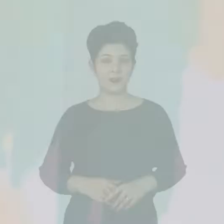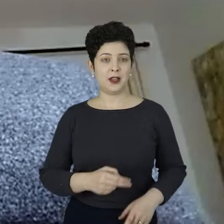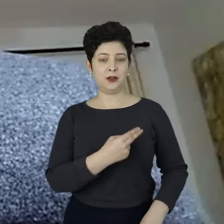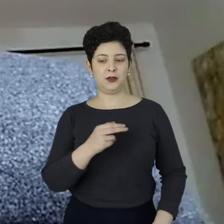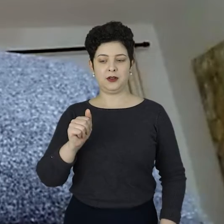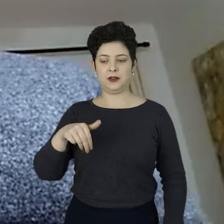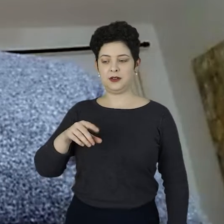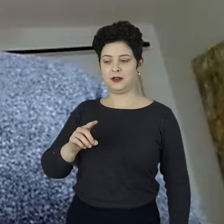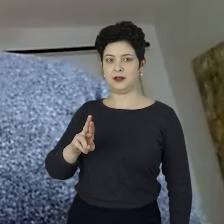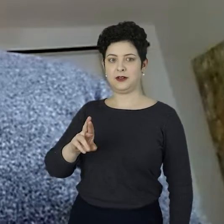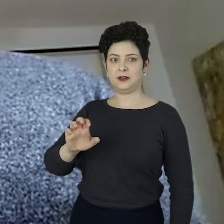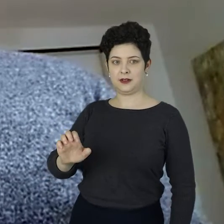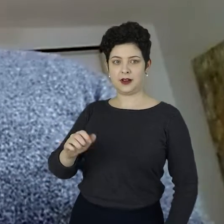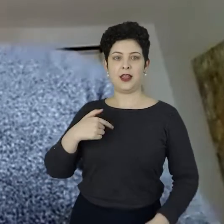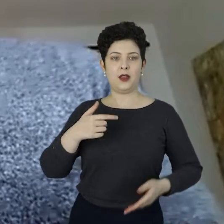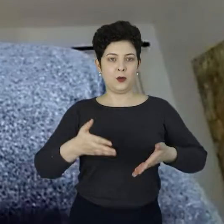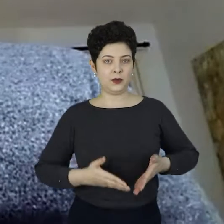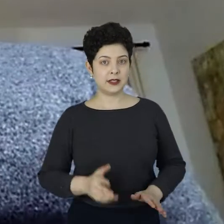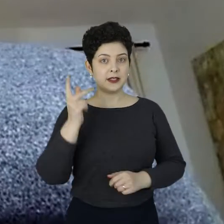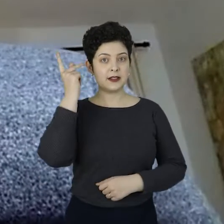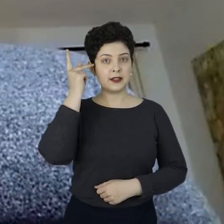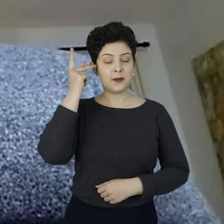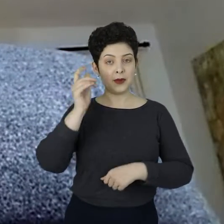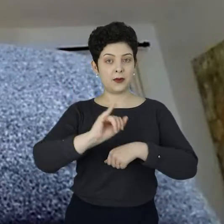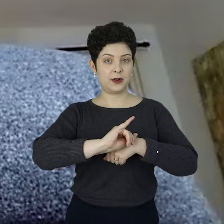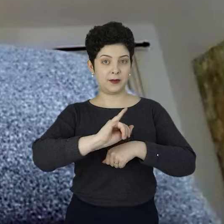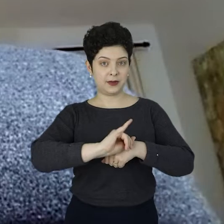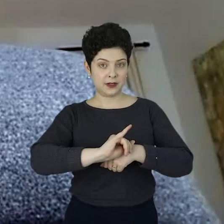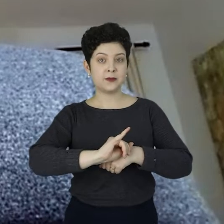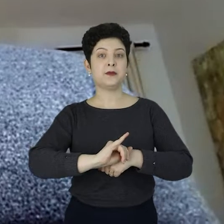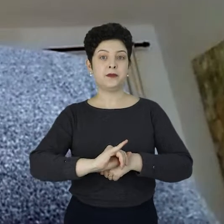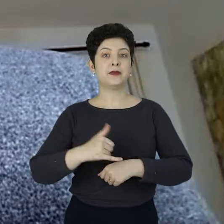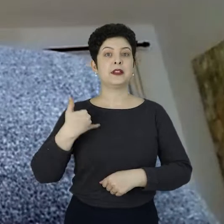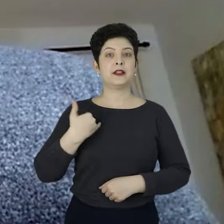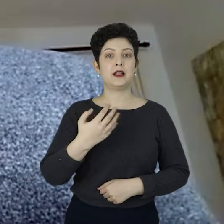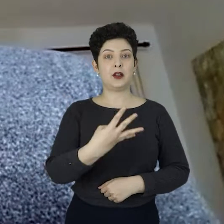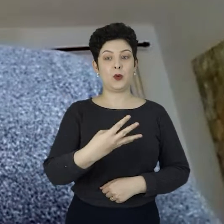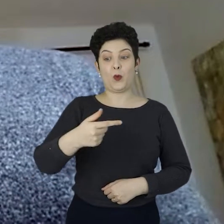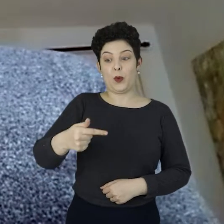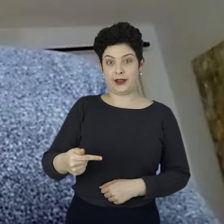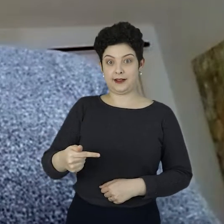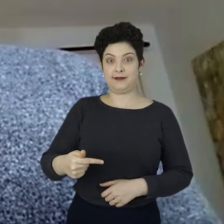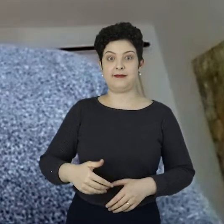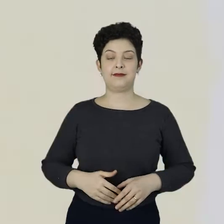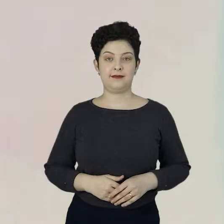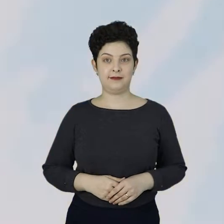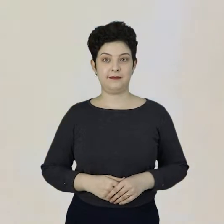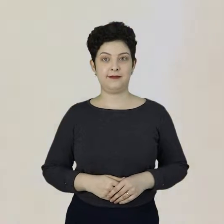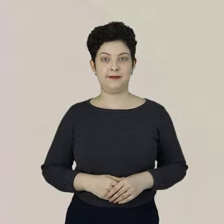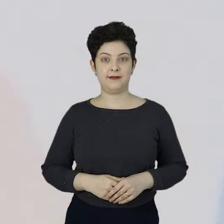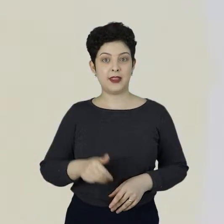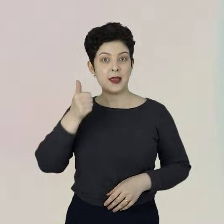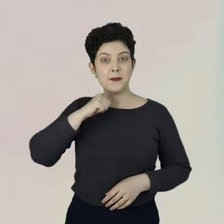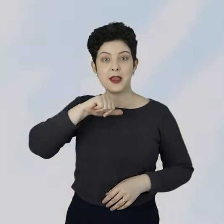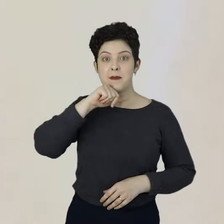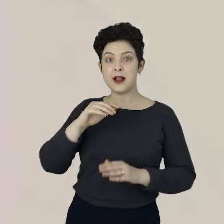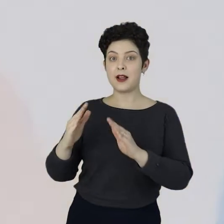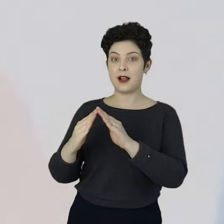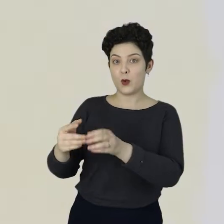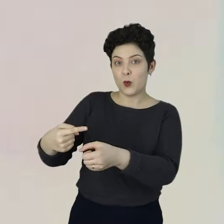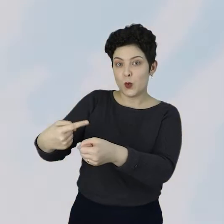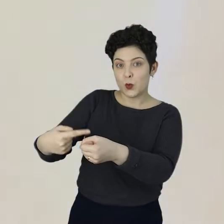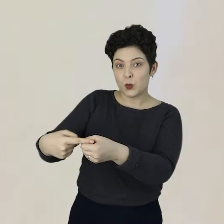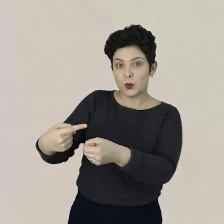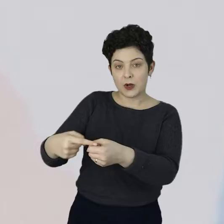Eu me chamo André Meira Marinho, nasci em São Paulo, capital, tenho 47 anos. Minha mãe